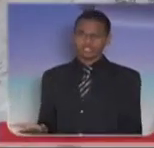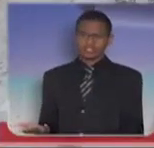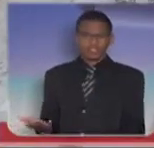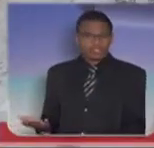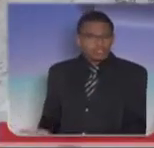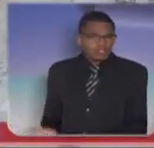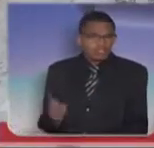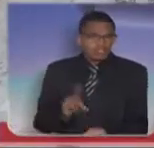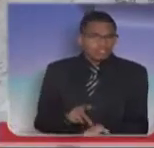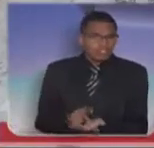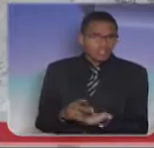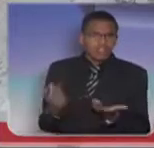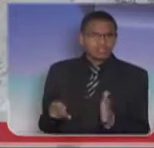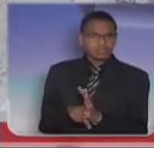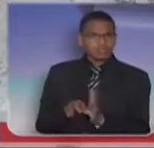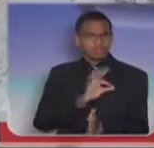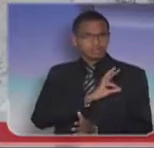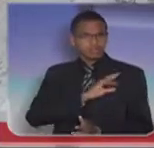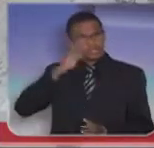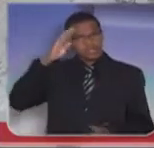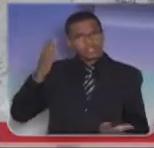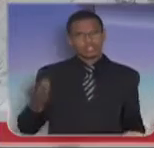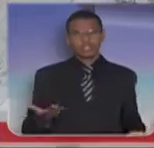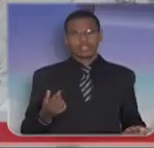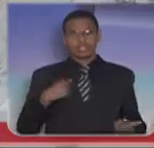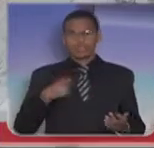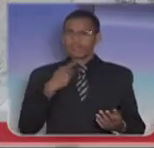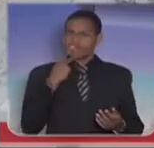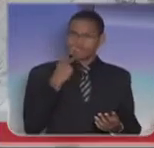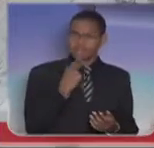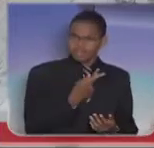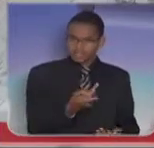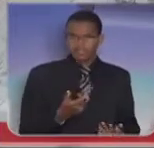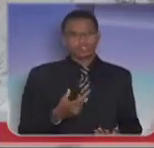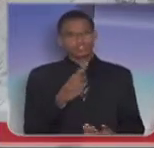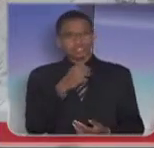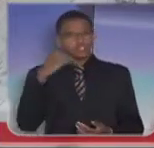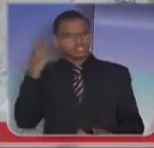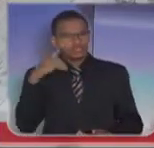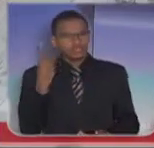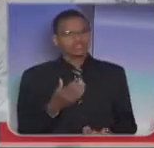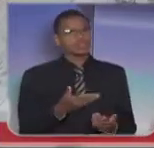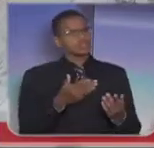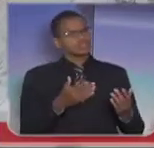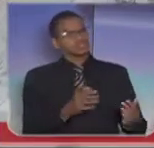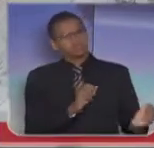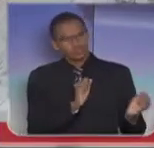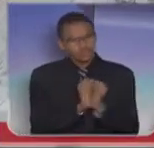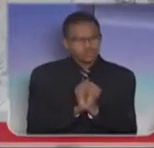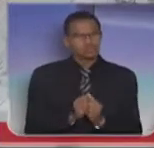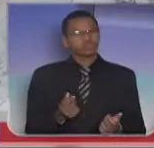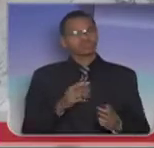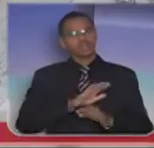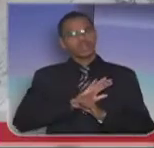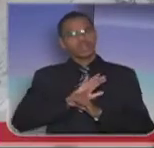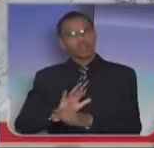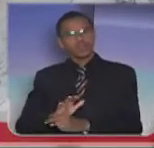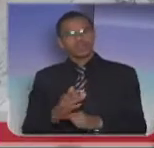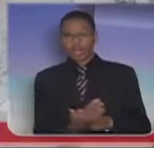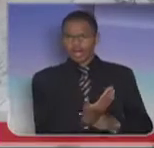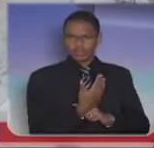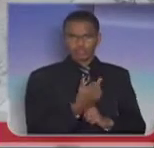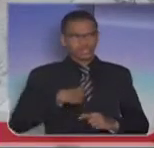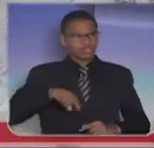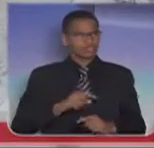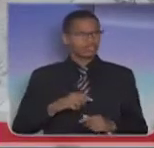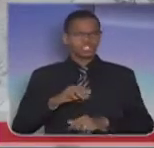aqui diariamente, consitar a todos os deputados e deputadas para nos apoiarem na causa da segurança pública. Para finalizar, senhora presidente, me dê